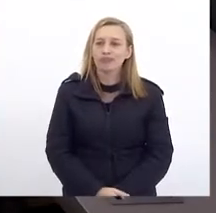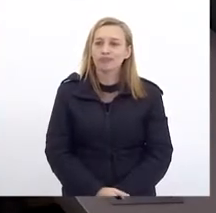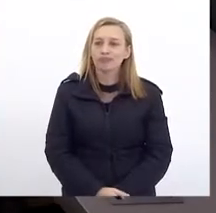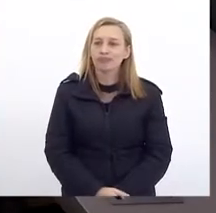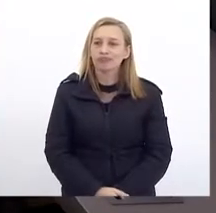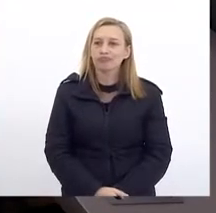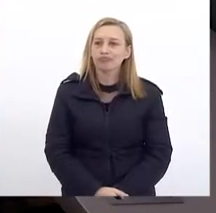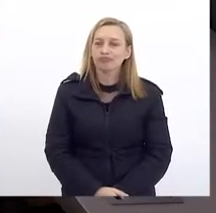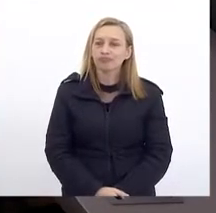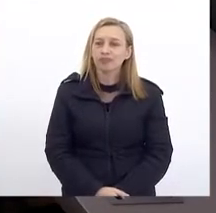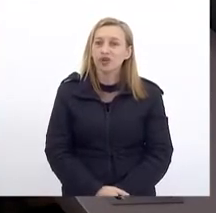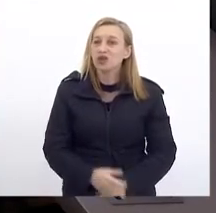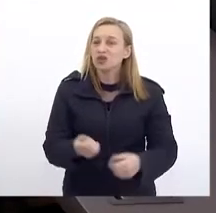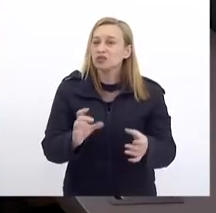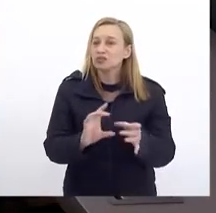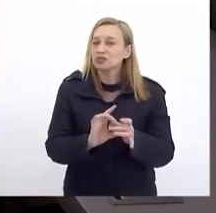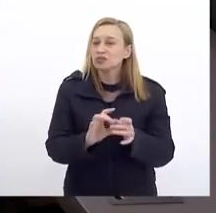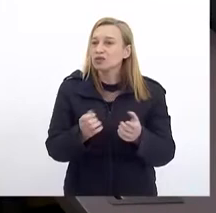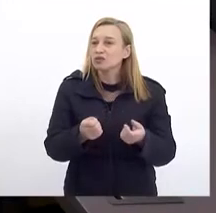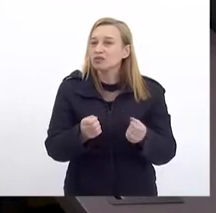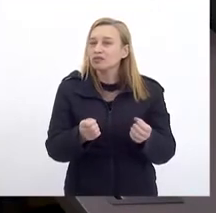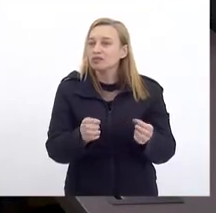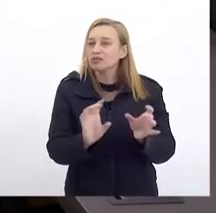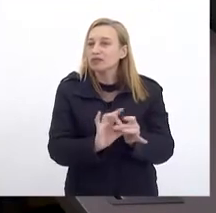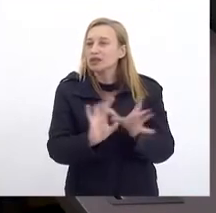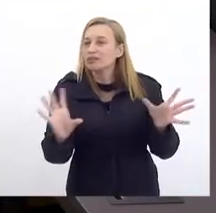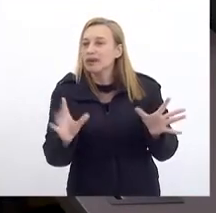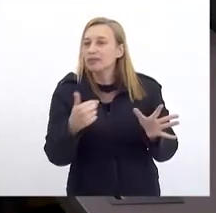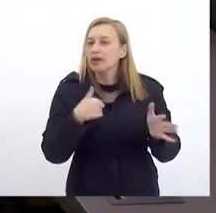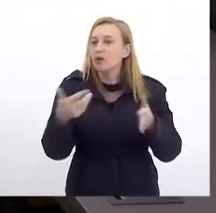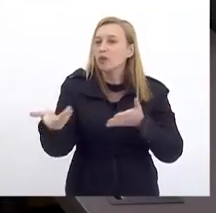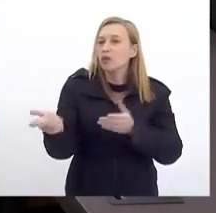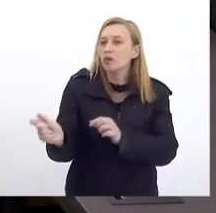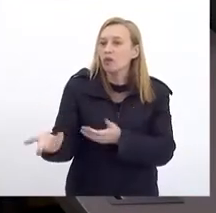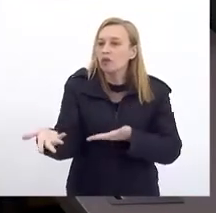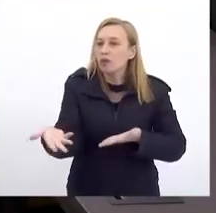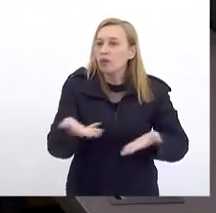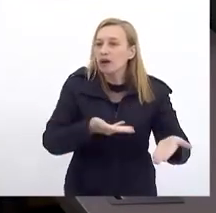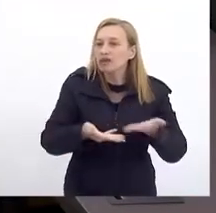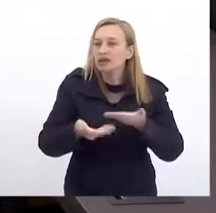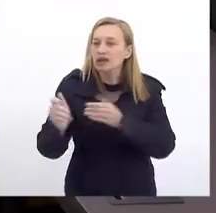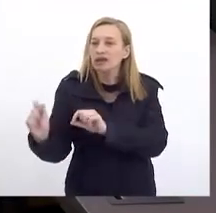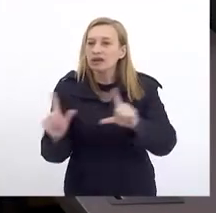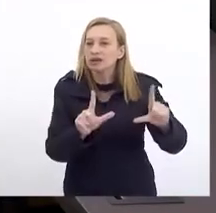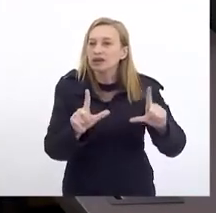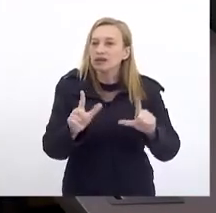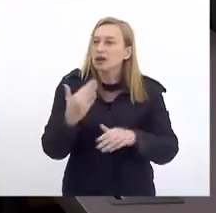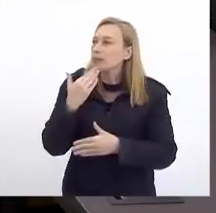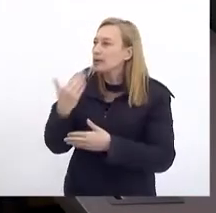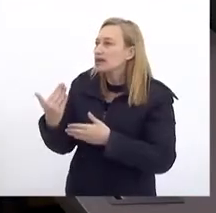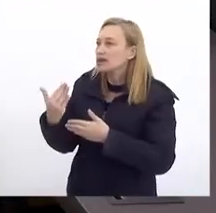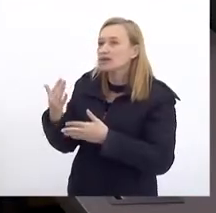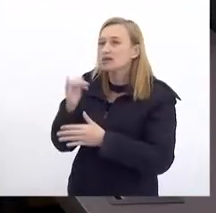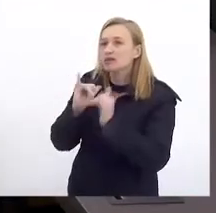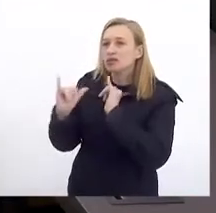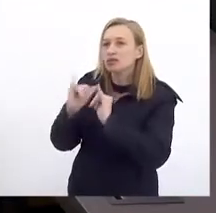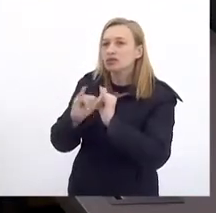Porque não me dá a opção de compartilhamento Por favor, assessoria Entre em contato com o pessoal do Zoom aí, por favor